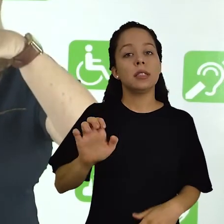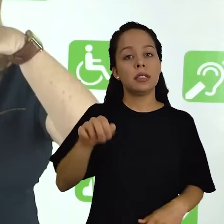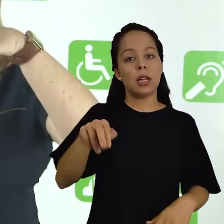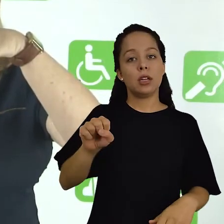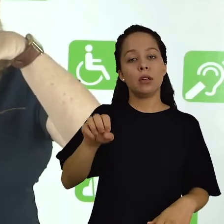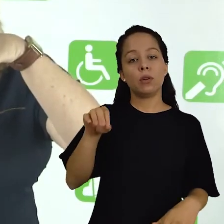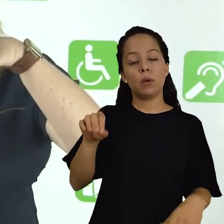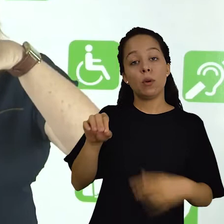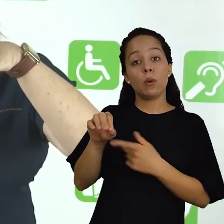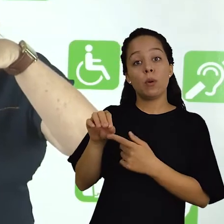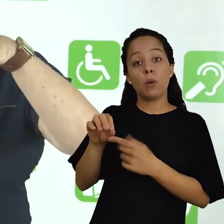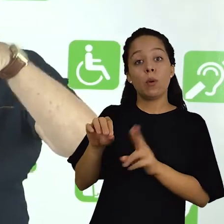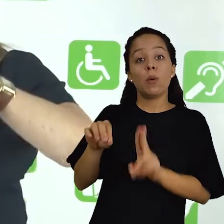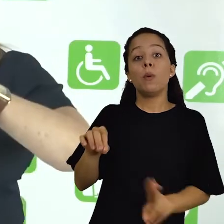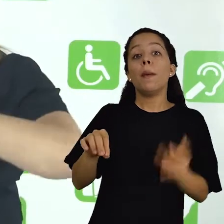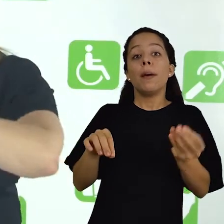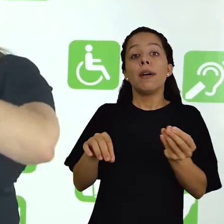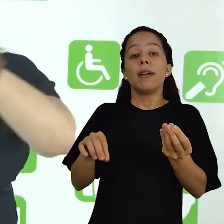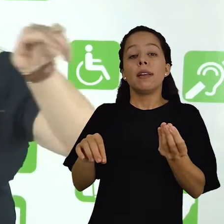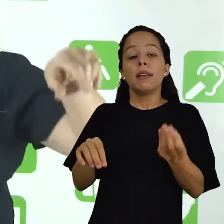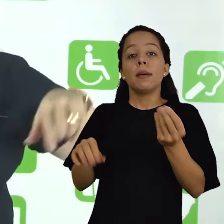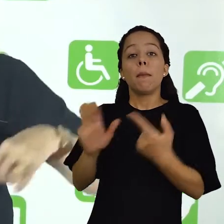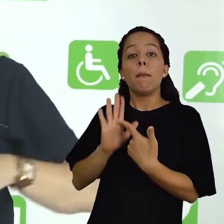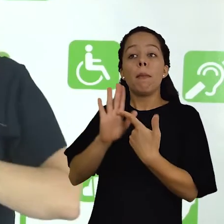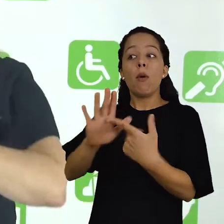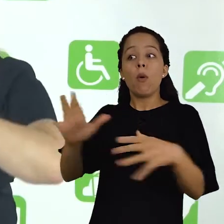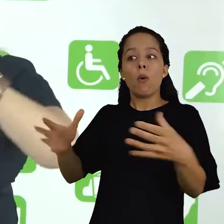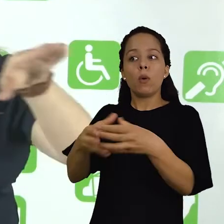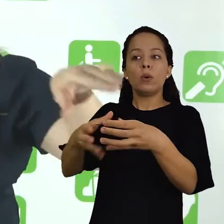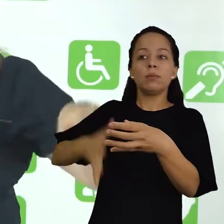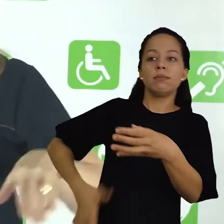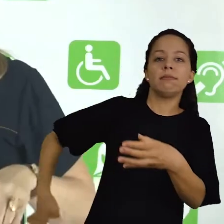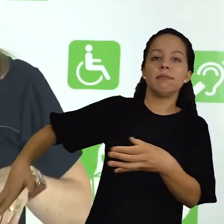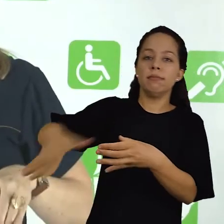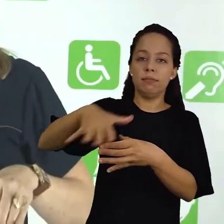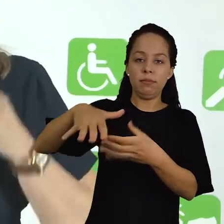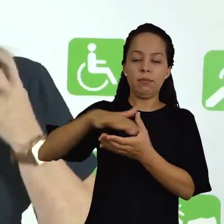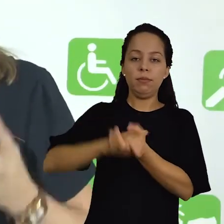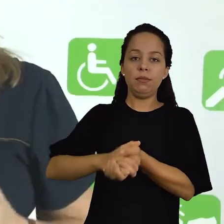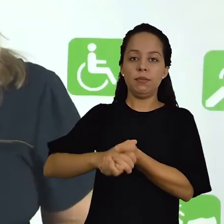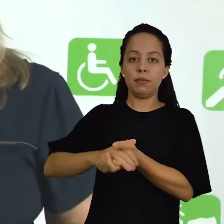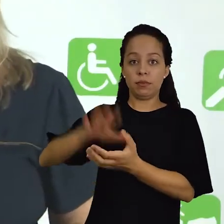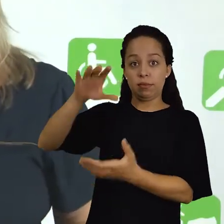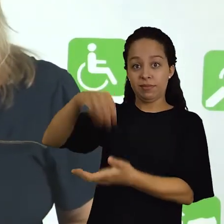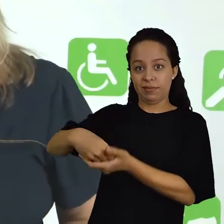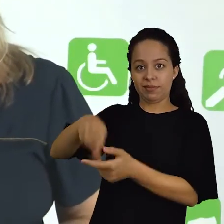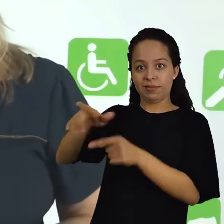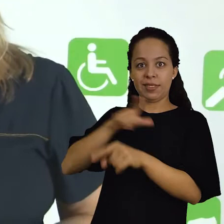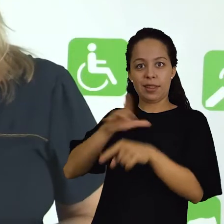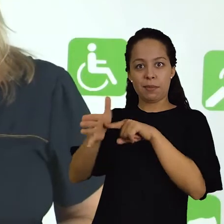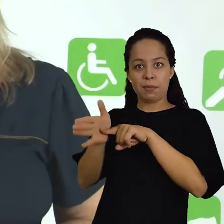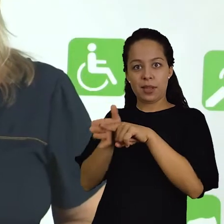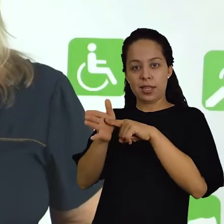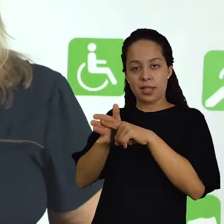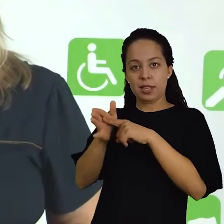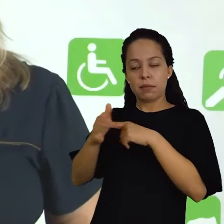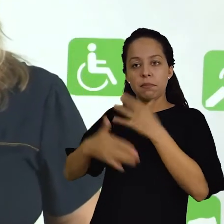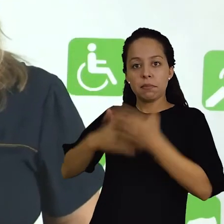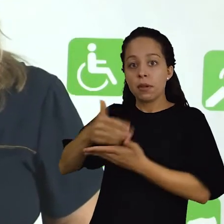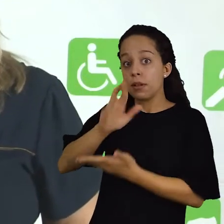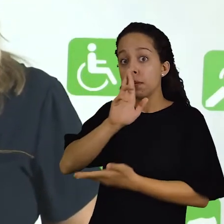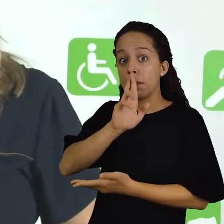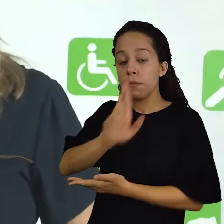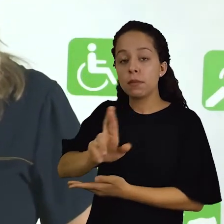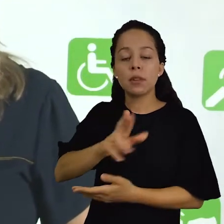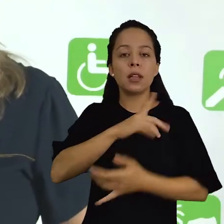usado como referência a um grupo como um todo. As conclusões obtidas a partir desse